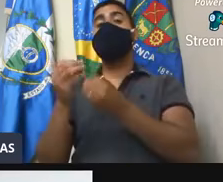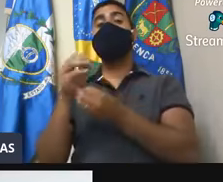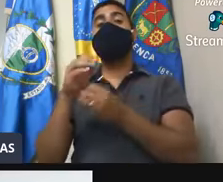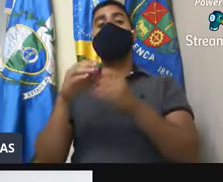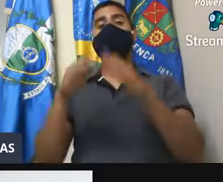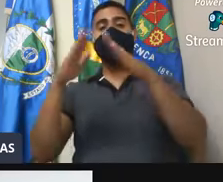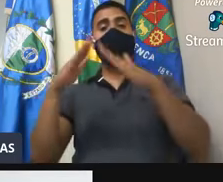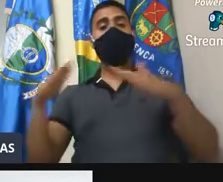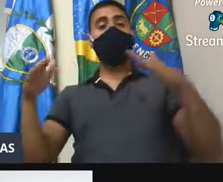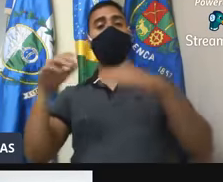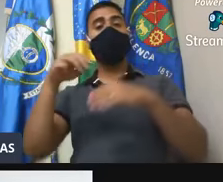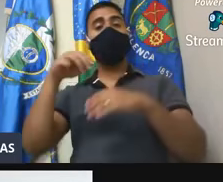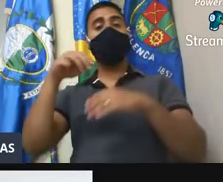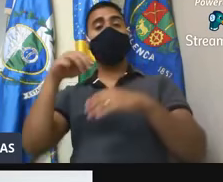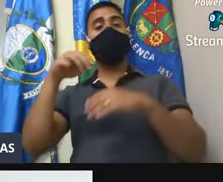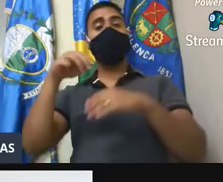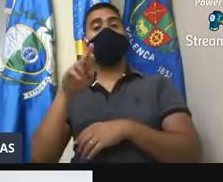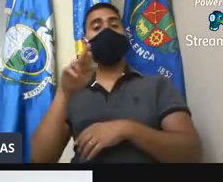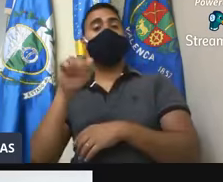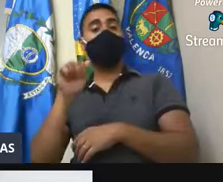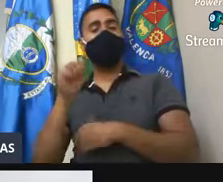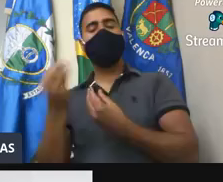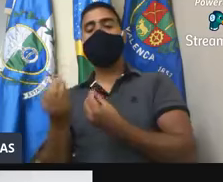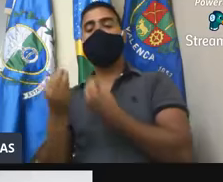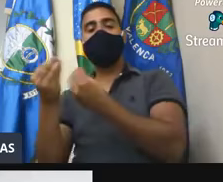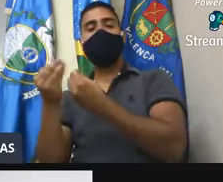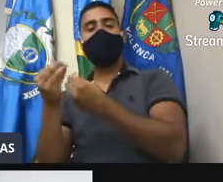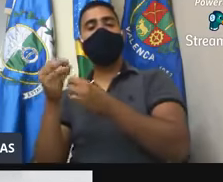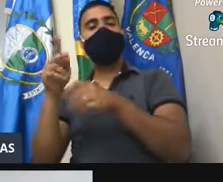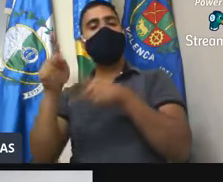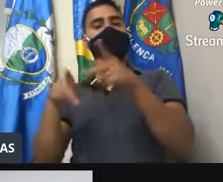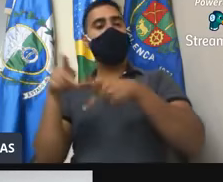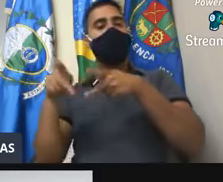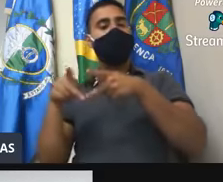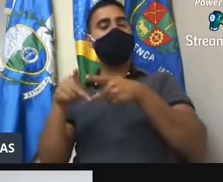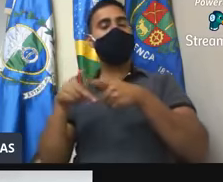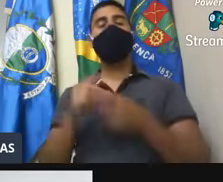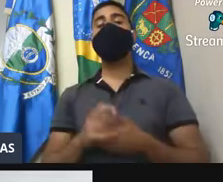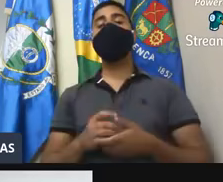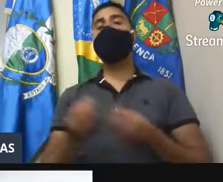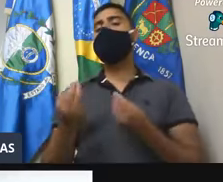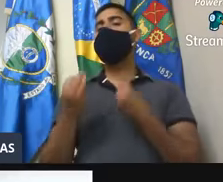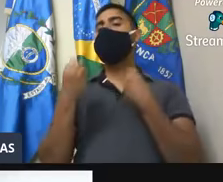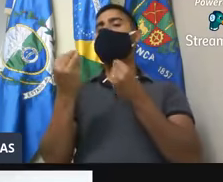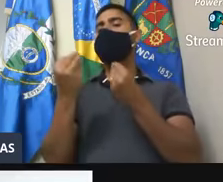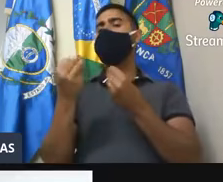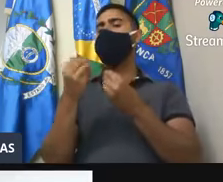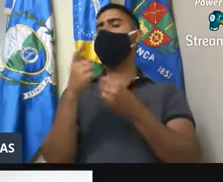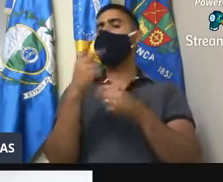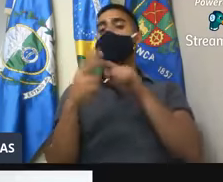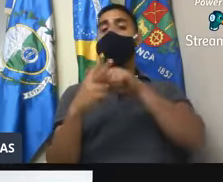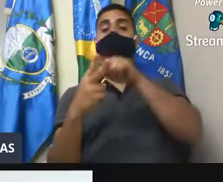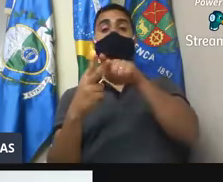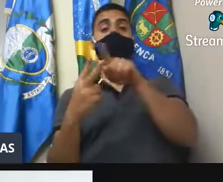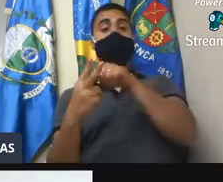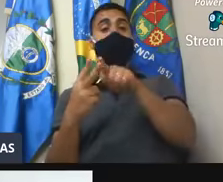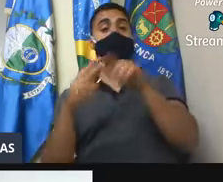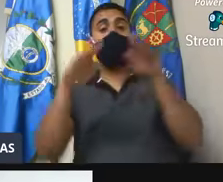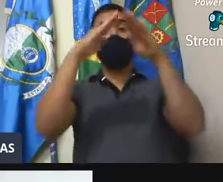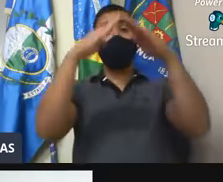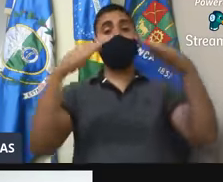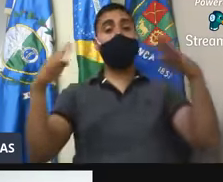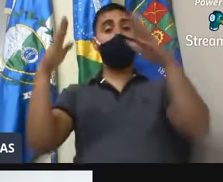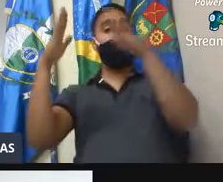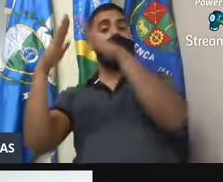de San Isabel, que irá passar a, a, essas, essas terras, né, dos dois morros para a comunidade,